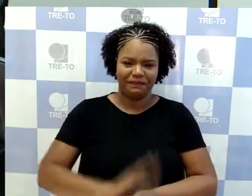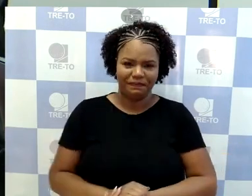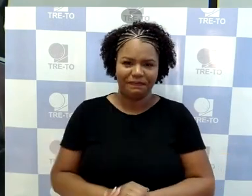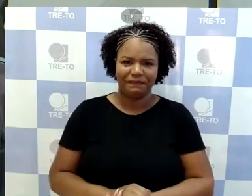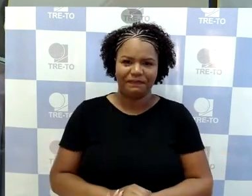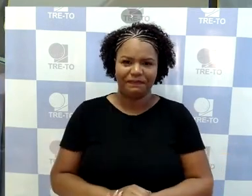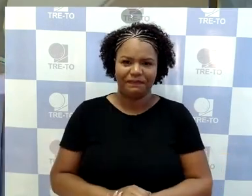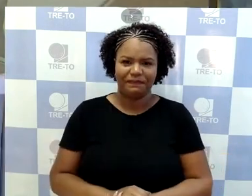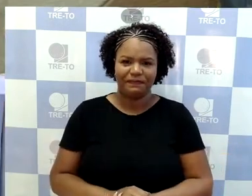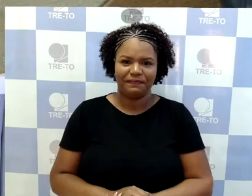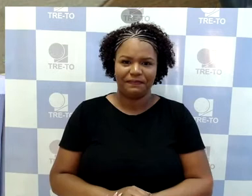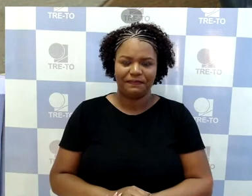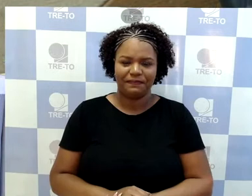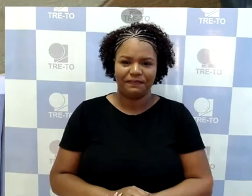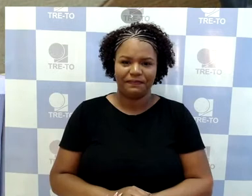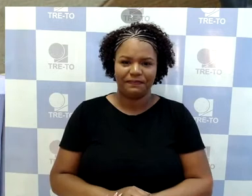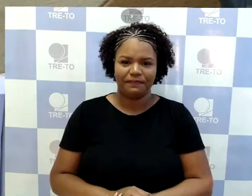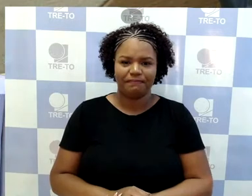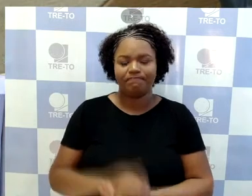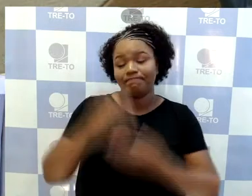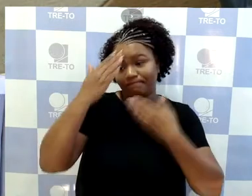Obrigado, desvarador Lamonier,